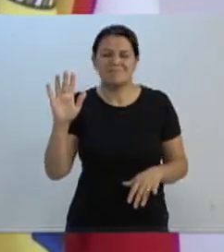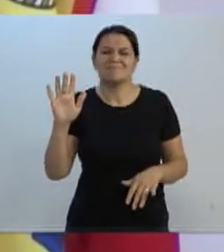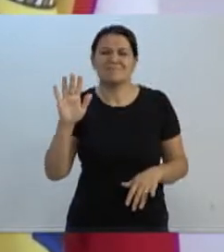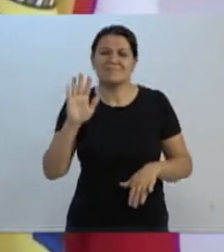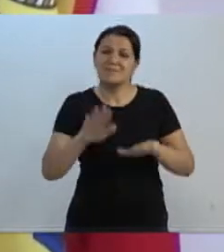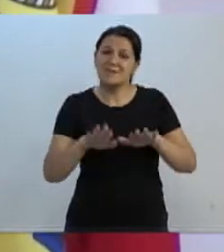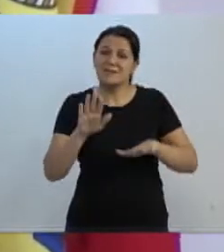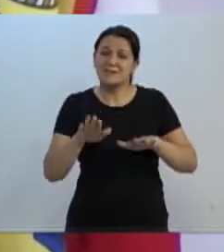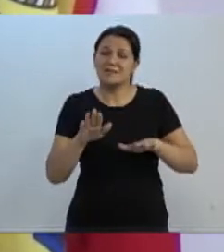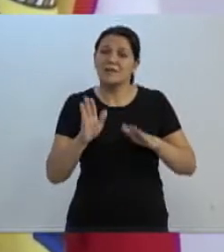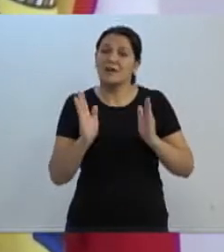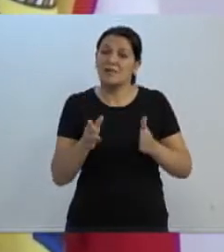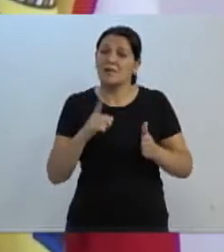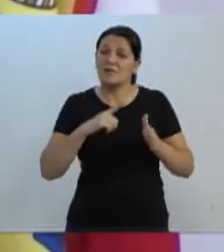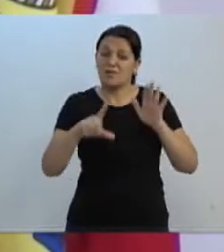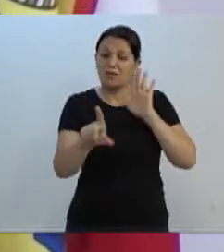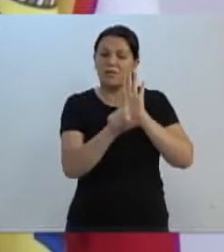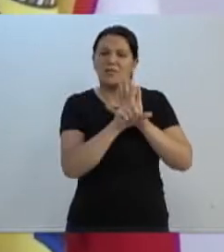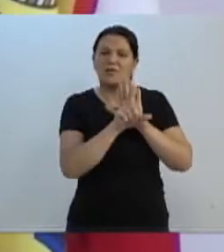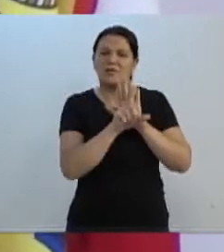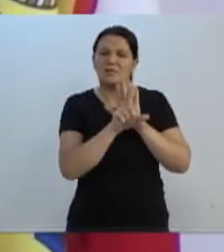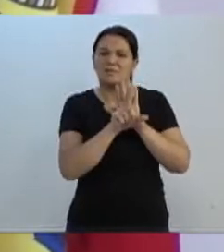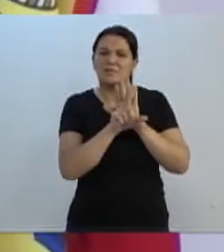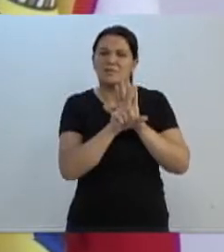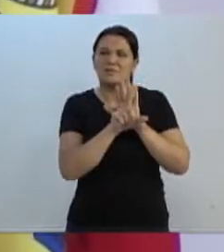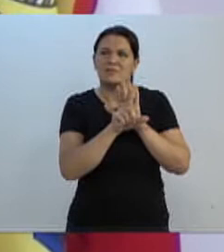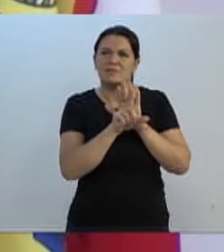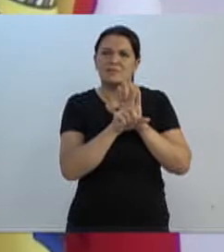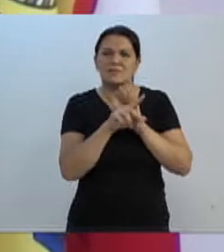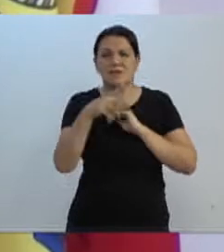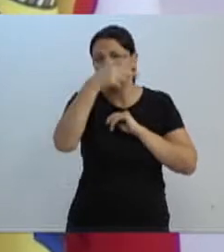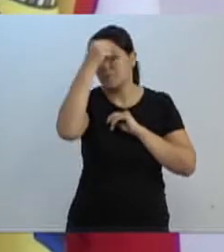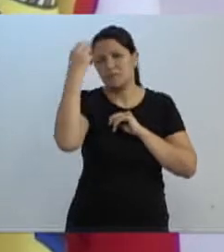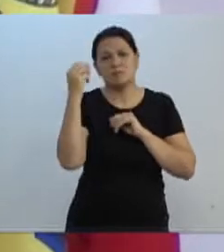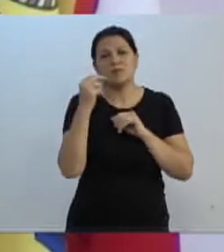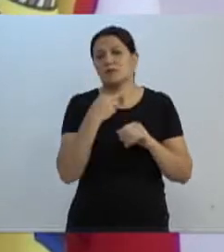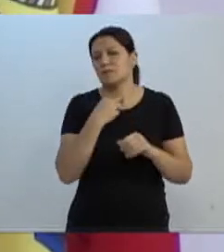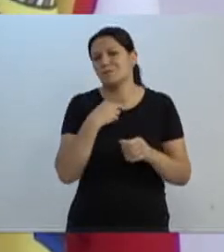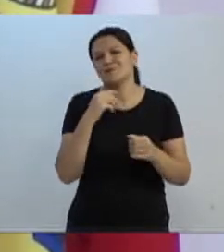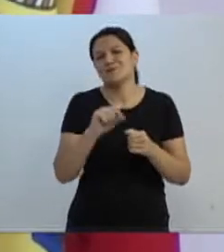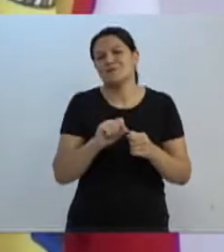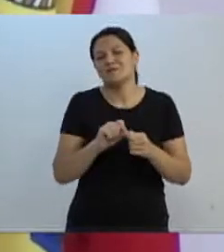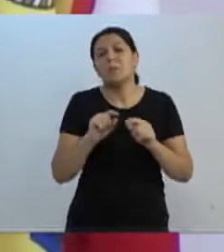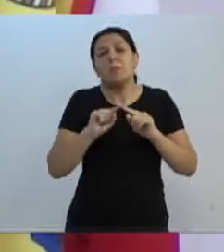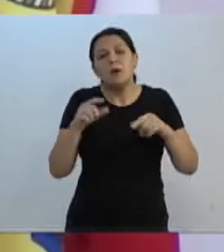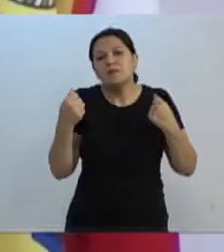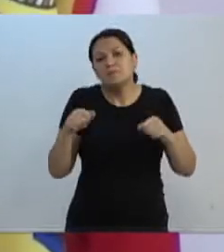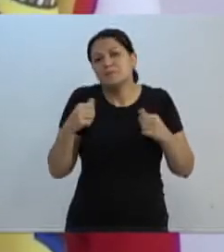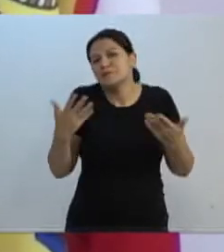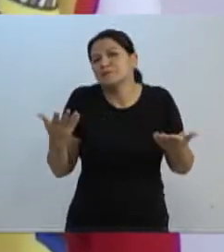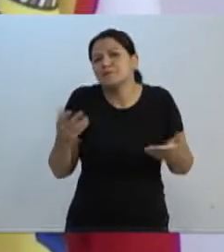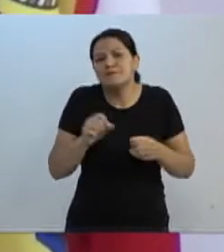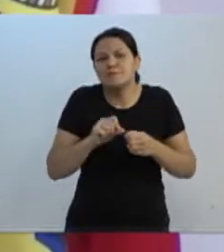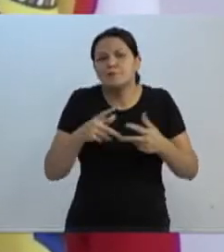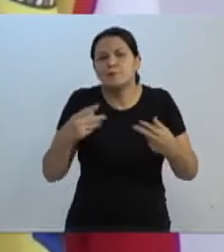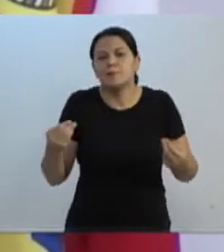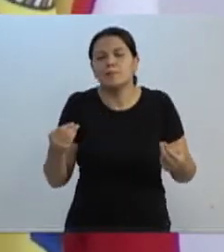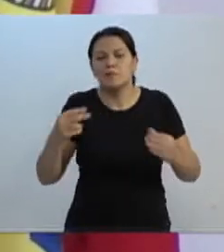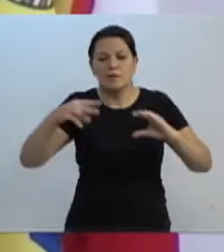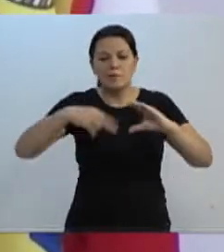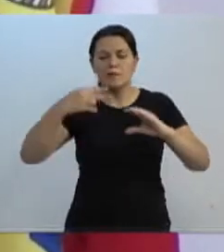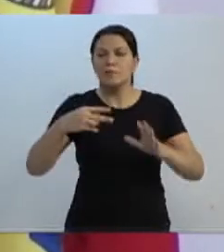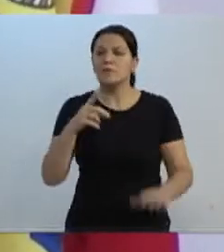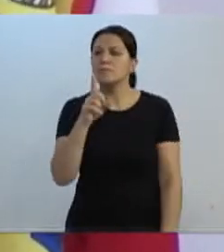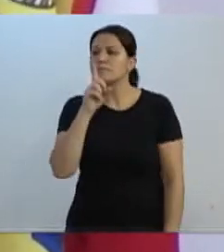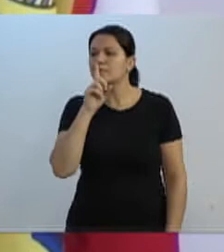tem agora a questão da legalidade, que não permite que a prefeitura o faça. Mas tem que fazer alguma coisa, vereador Marcelo Zinha. Essa casa não pode ficar